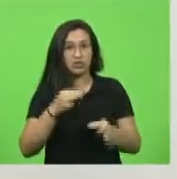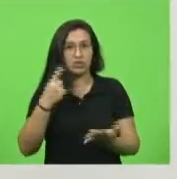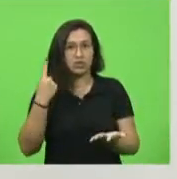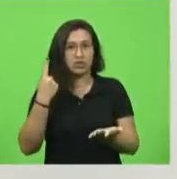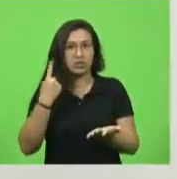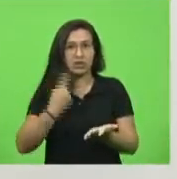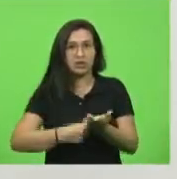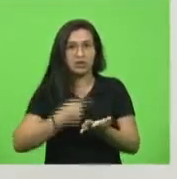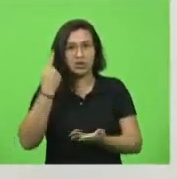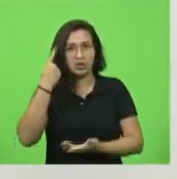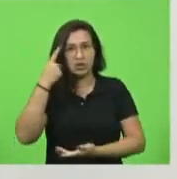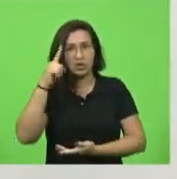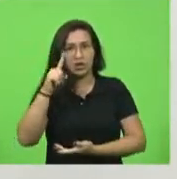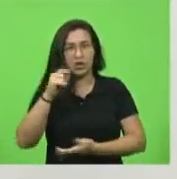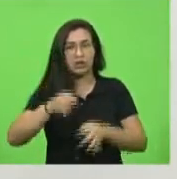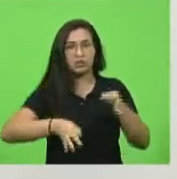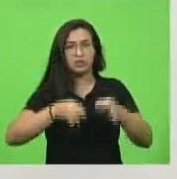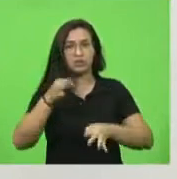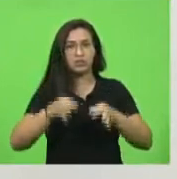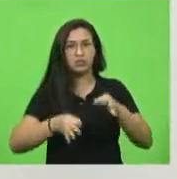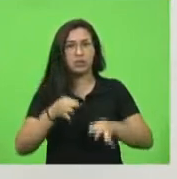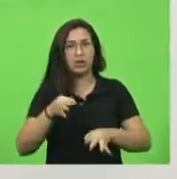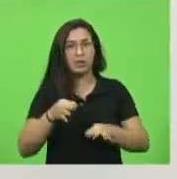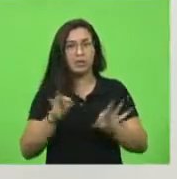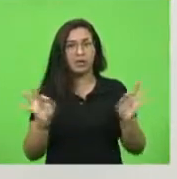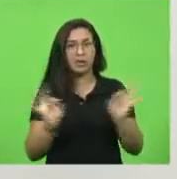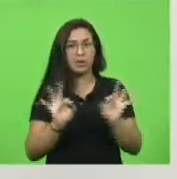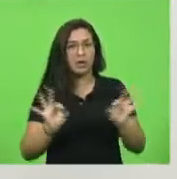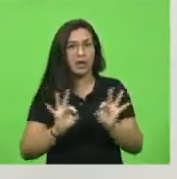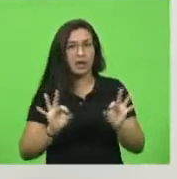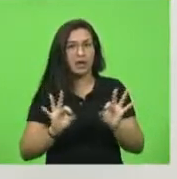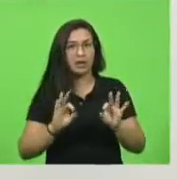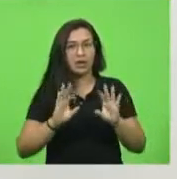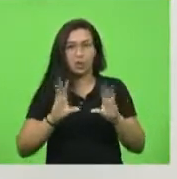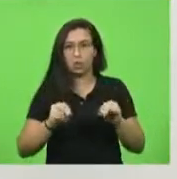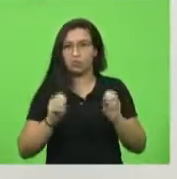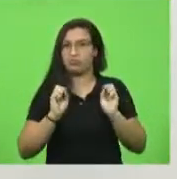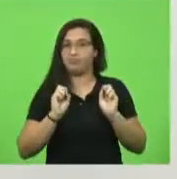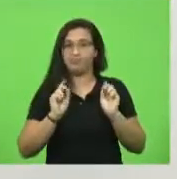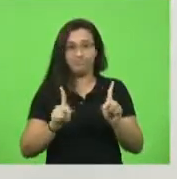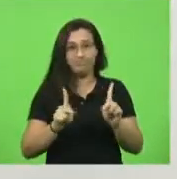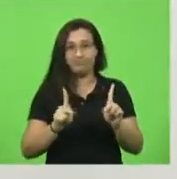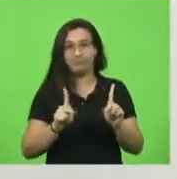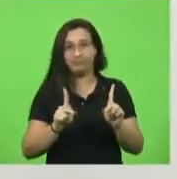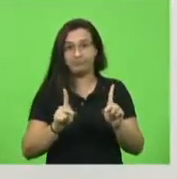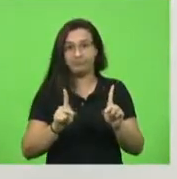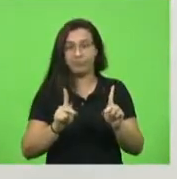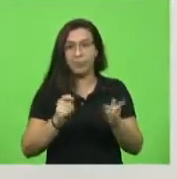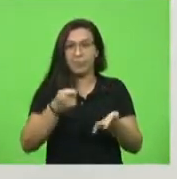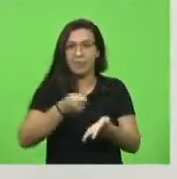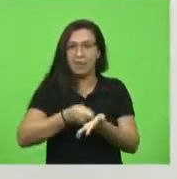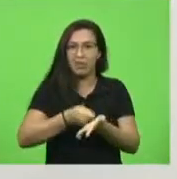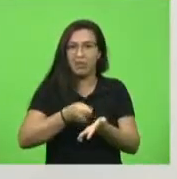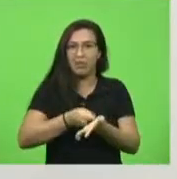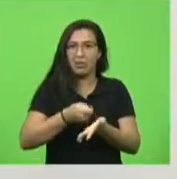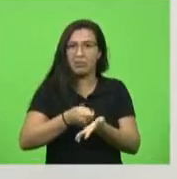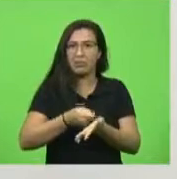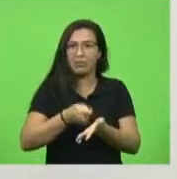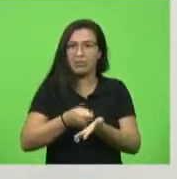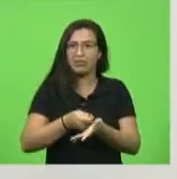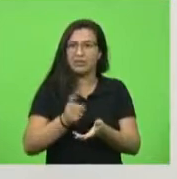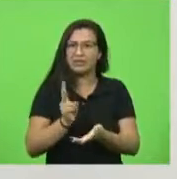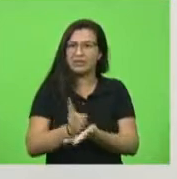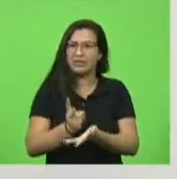julgamento para saber quem é quem, não marca nada, tudo certo, e cobrando, e cobrando, e cobrando,